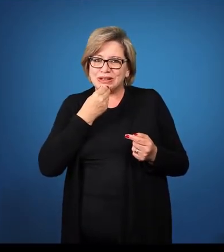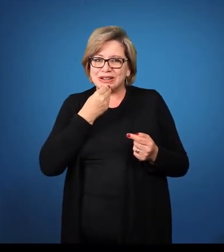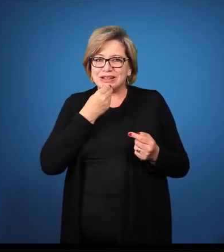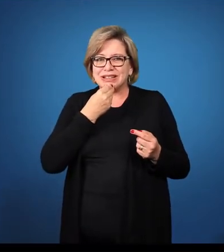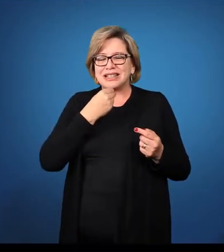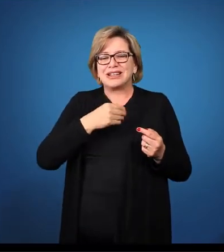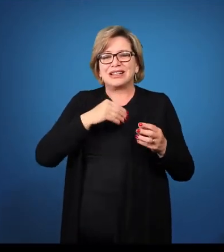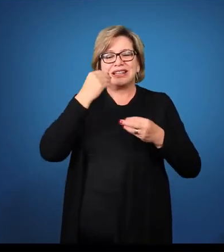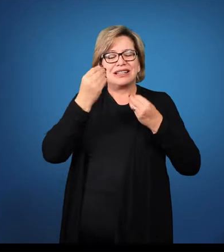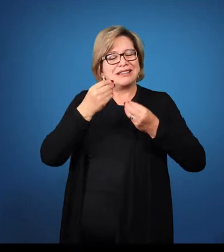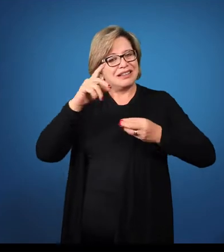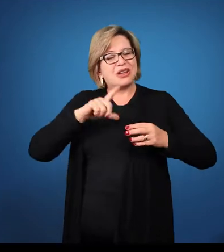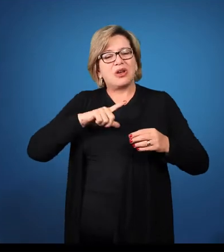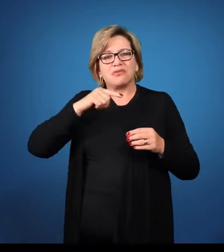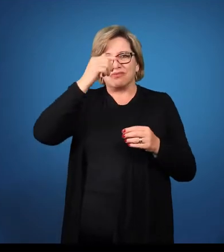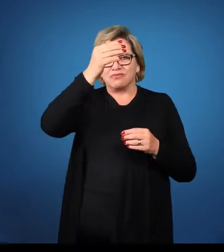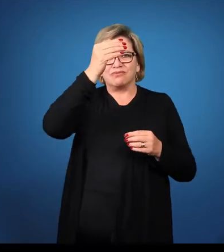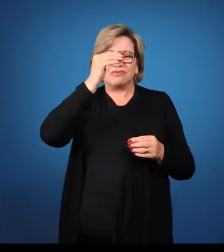Celeris.